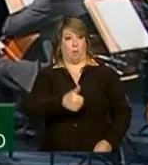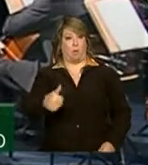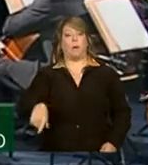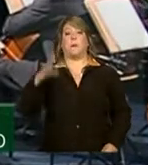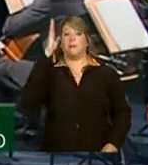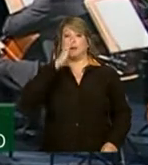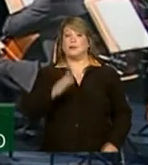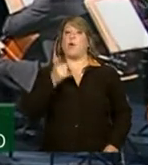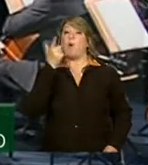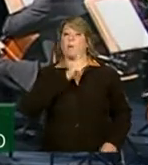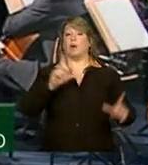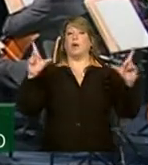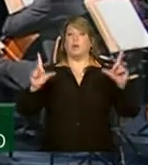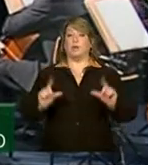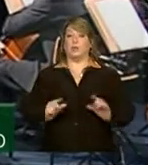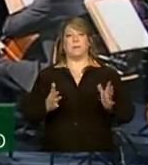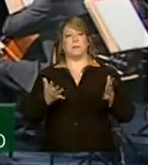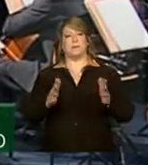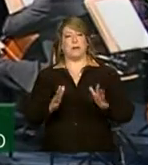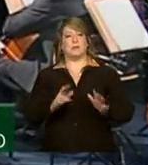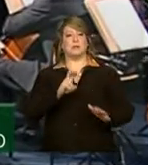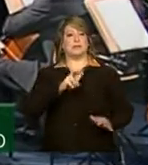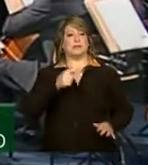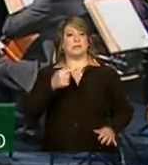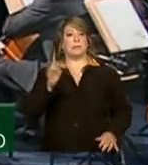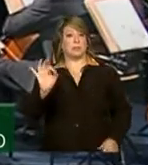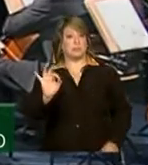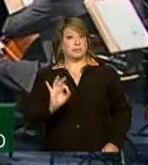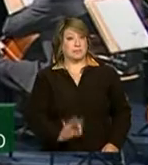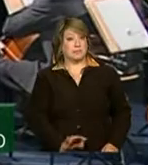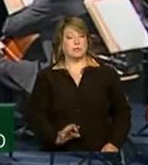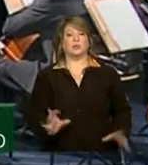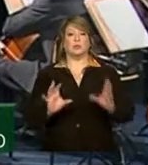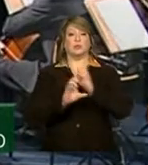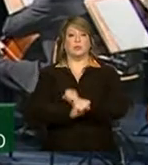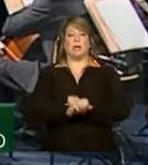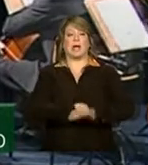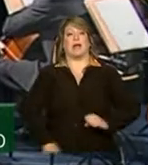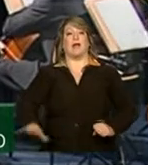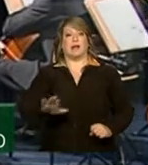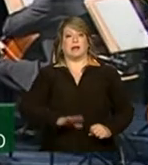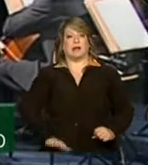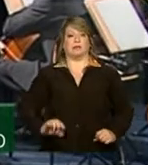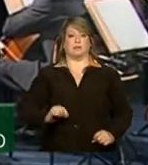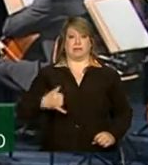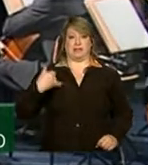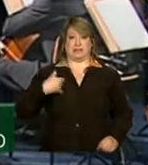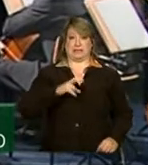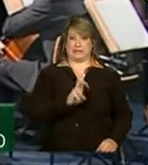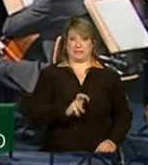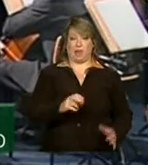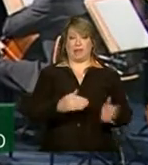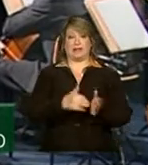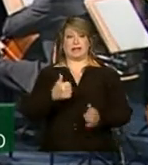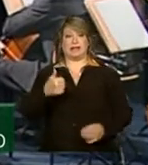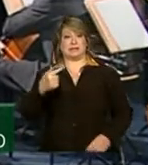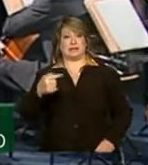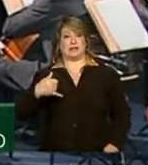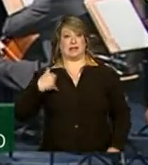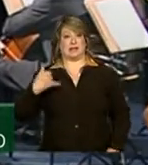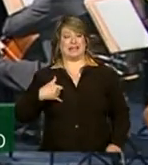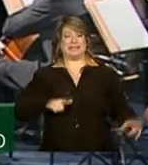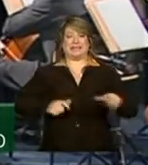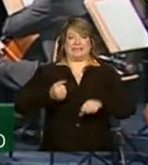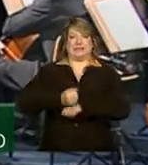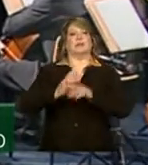conseguiu reduzir em cerca de 57% o número de crianças entre 5 e 17 anos do